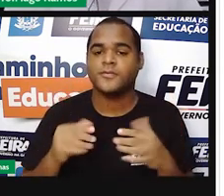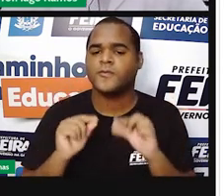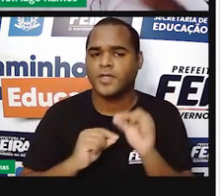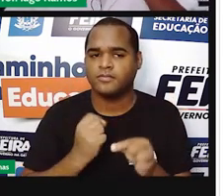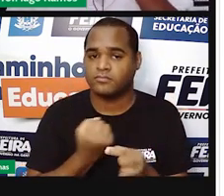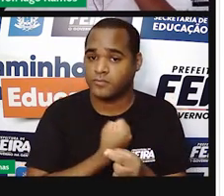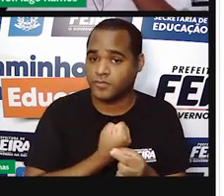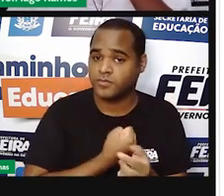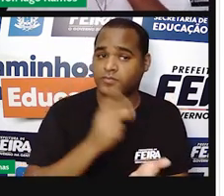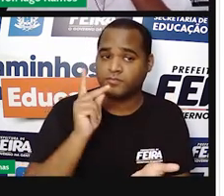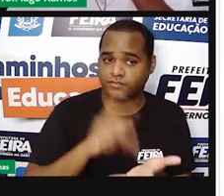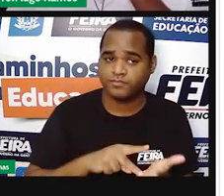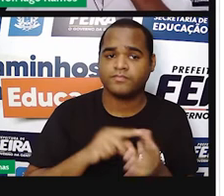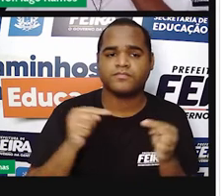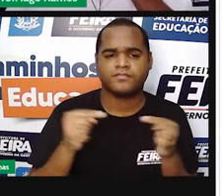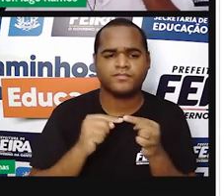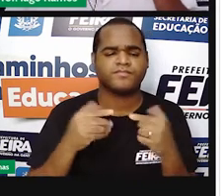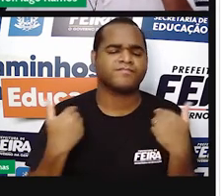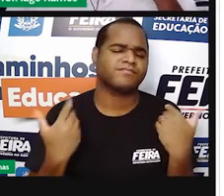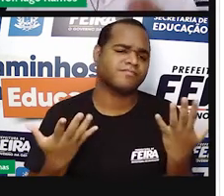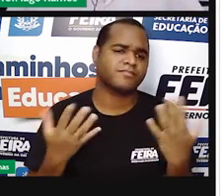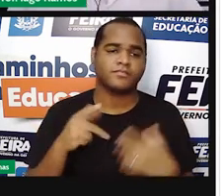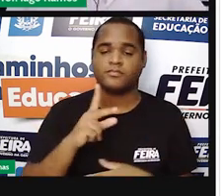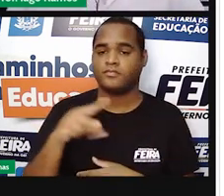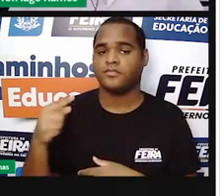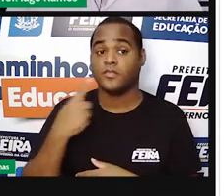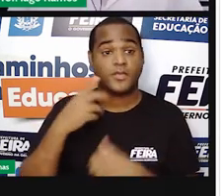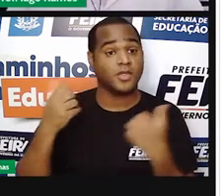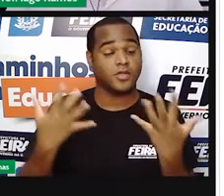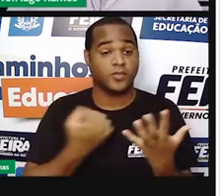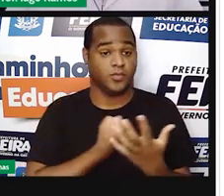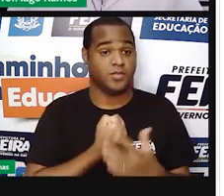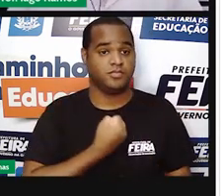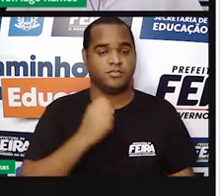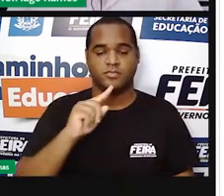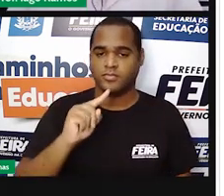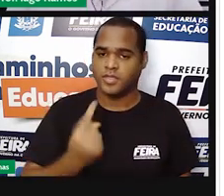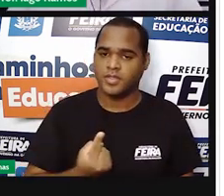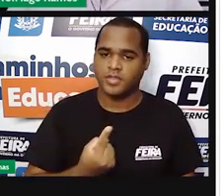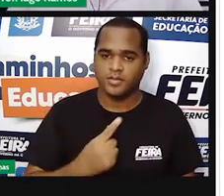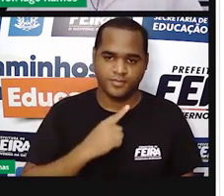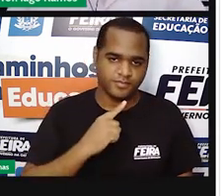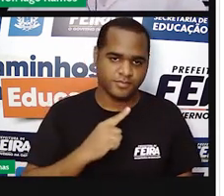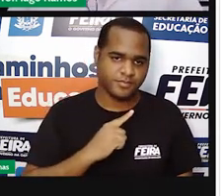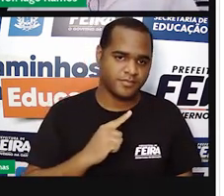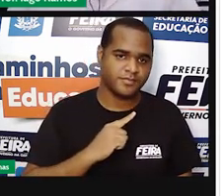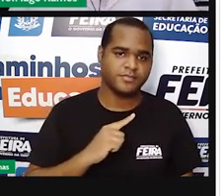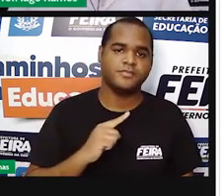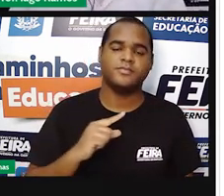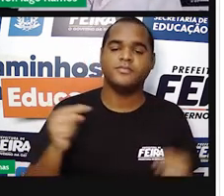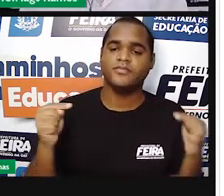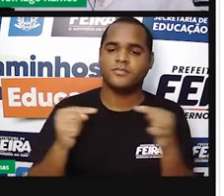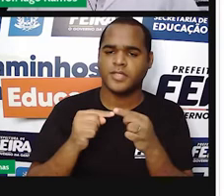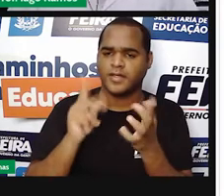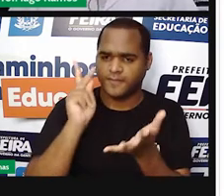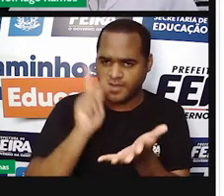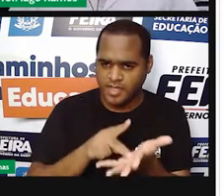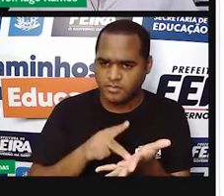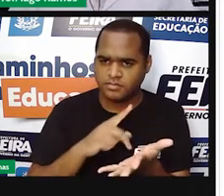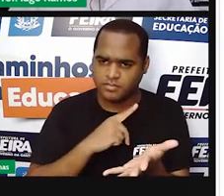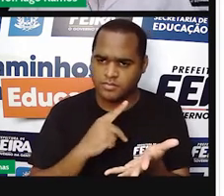Tá? Ah, professor, então, números que têm vírgulas são números reais